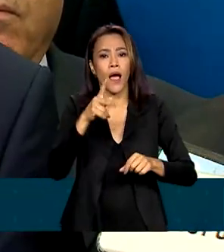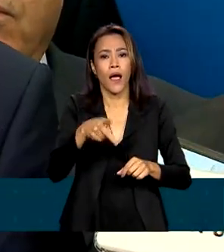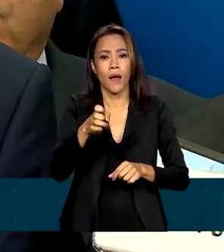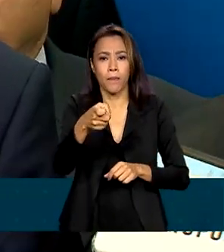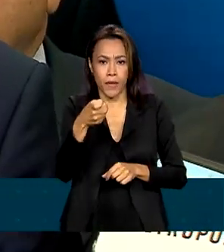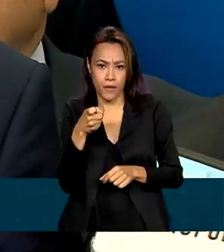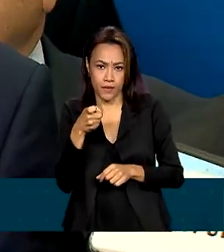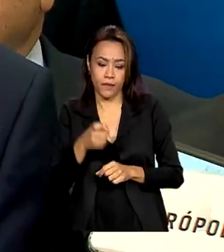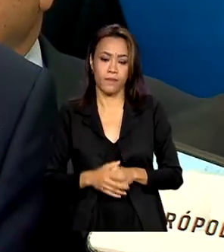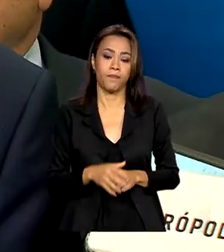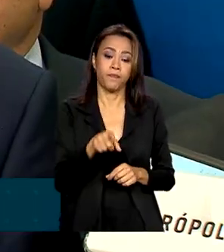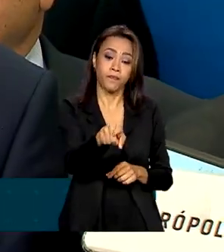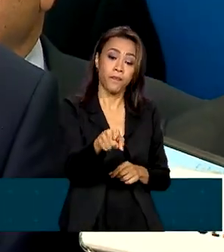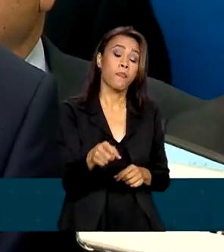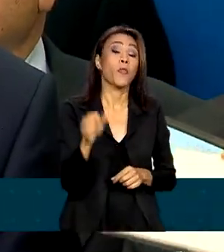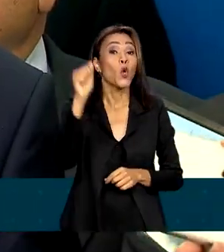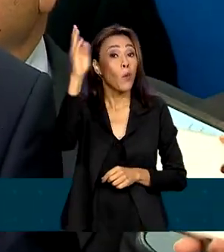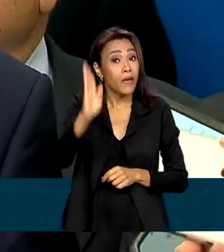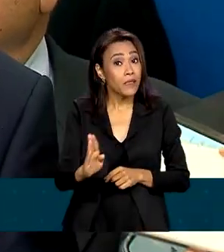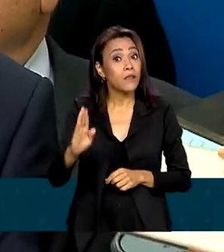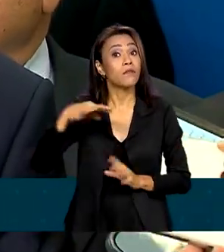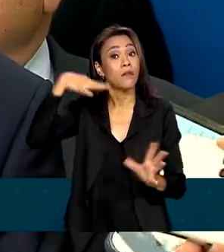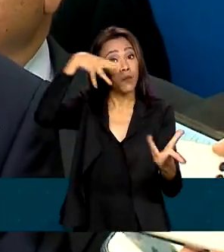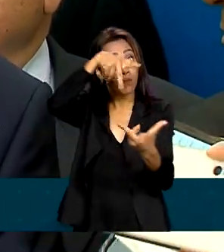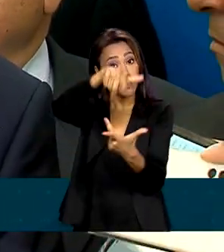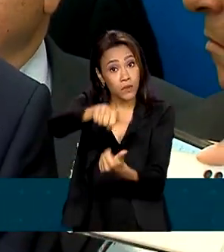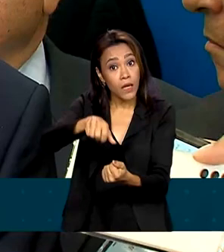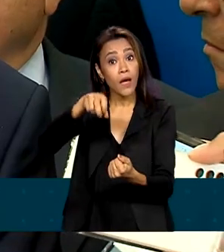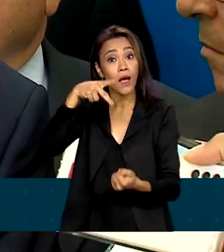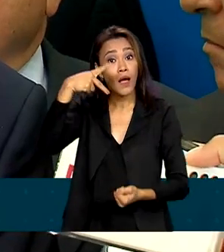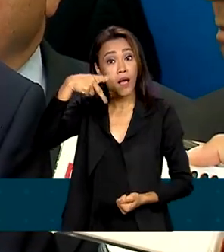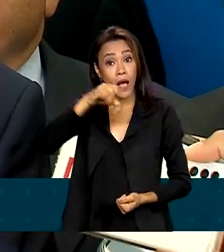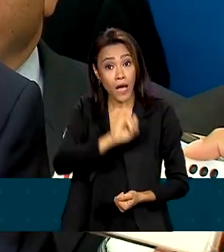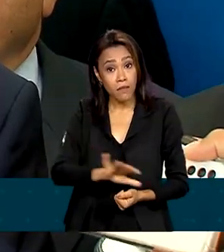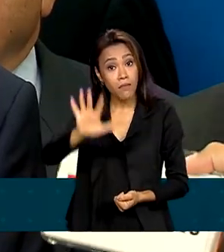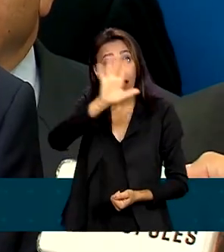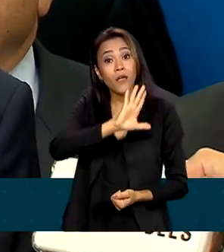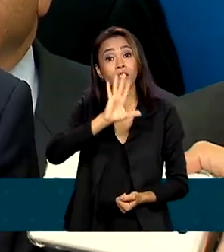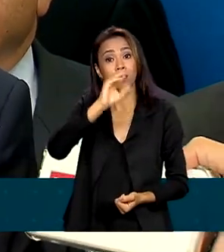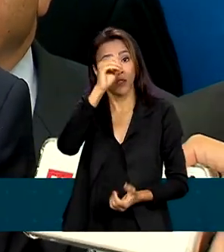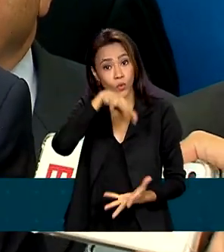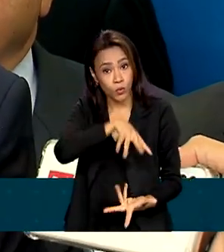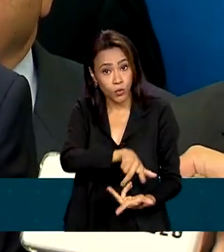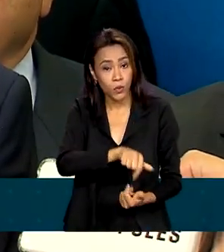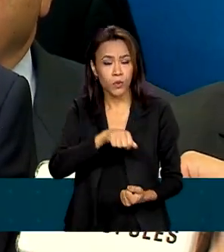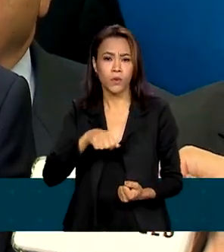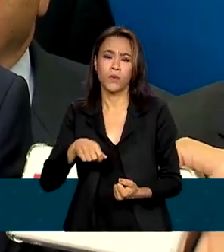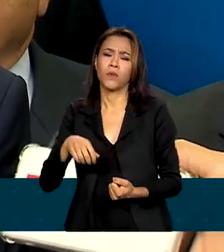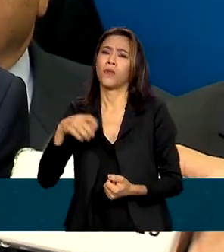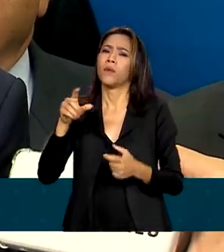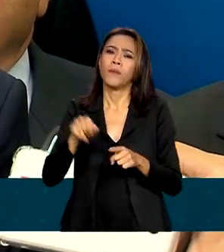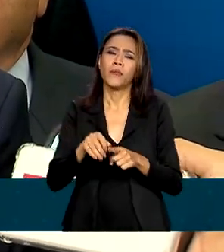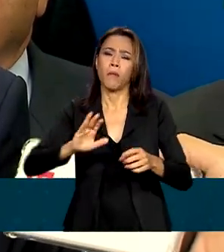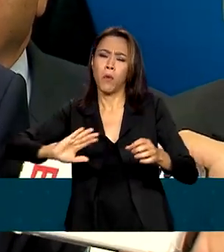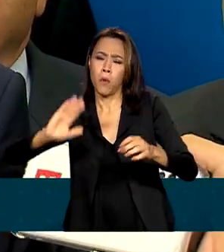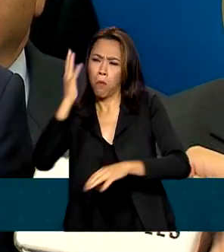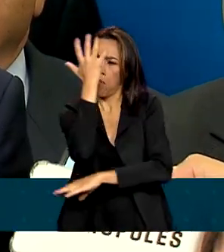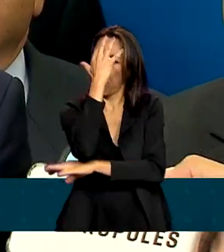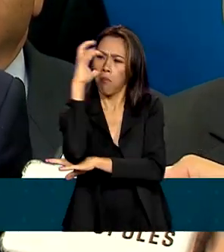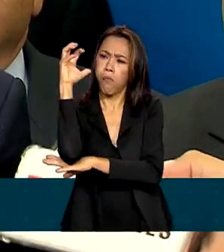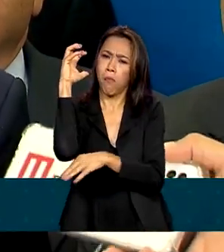vai mudar a sua imagem do mundo de um devastador, de desmatador da Amazônia